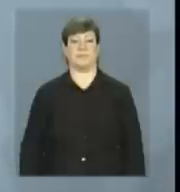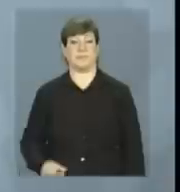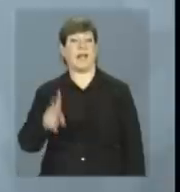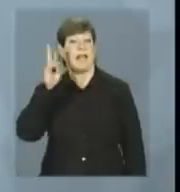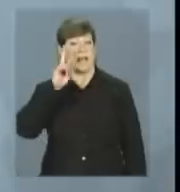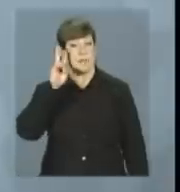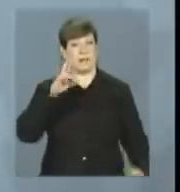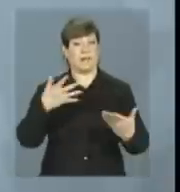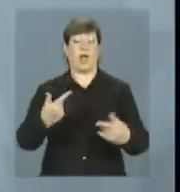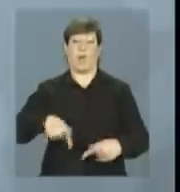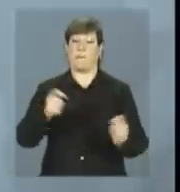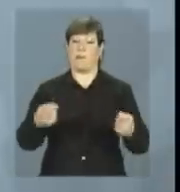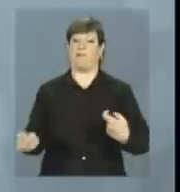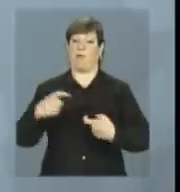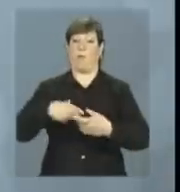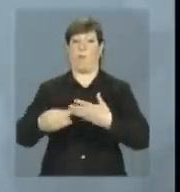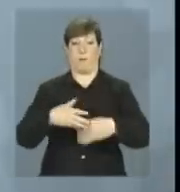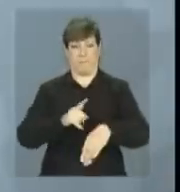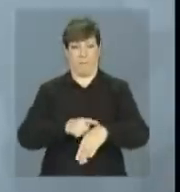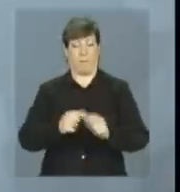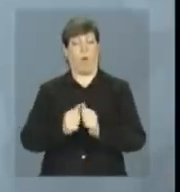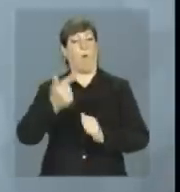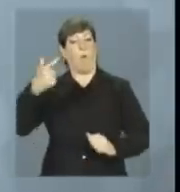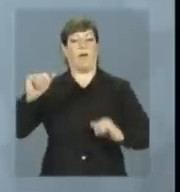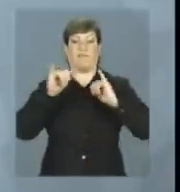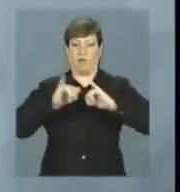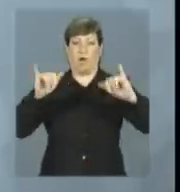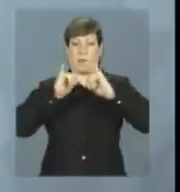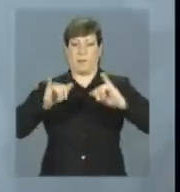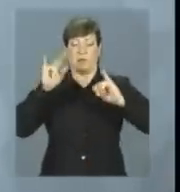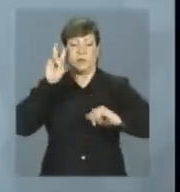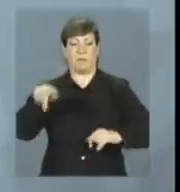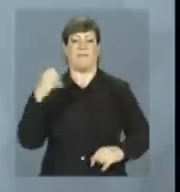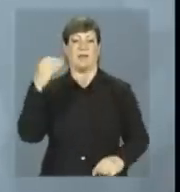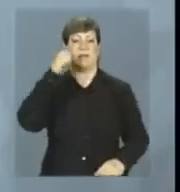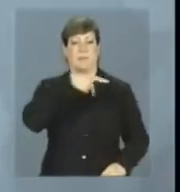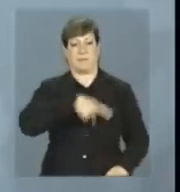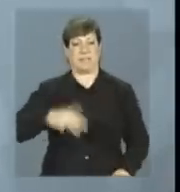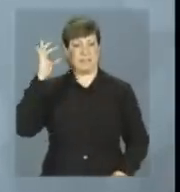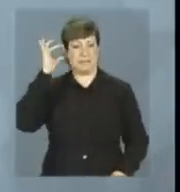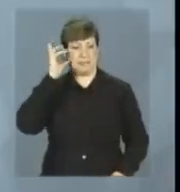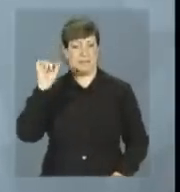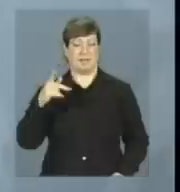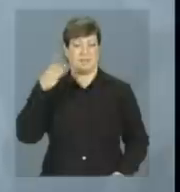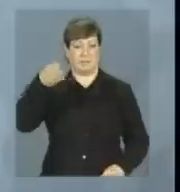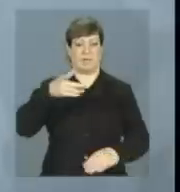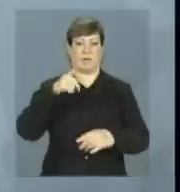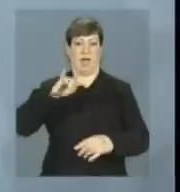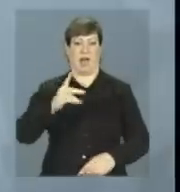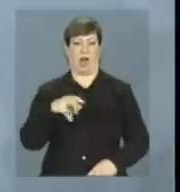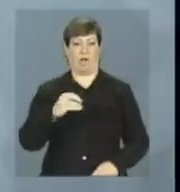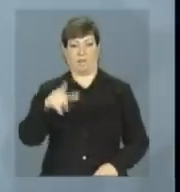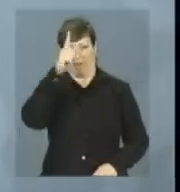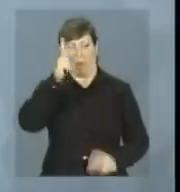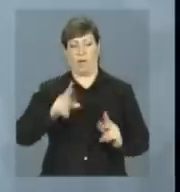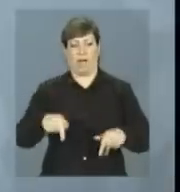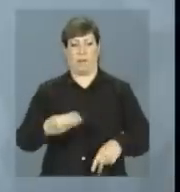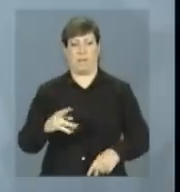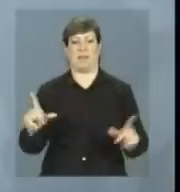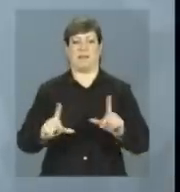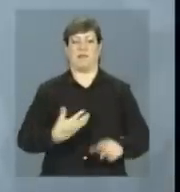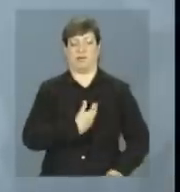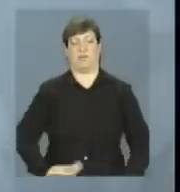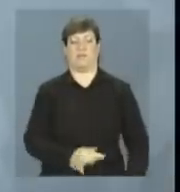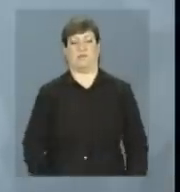Lembrando então que podemos voltar a qualquer momento com outras informações sobre a viagem da presidenta Dilma Rousseff a Hanover na Alemanha. Continue com a gente,